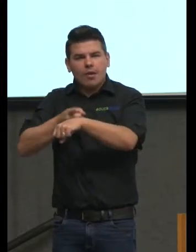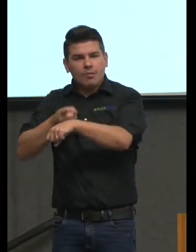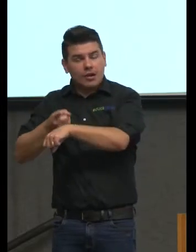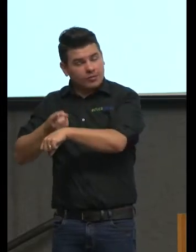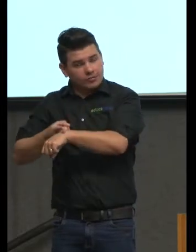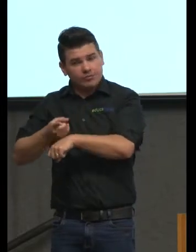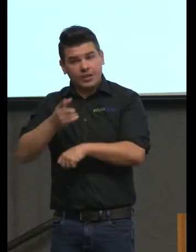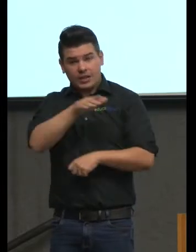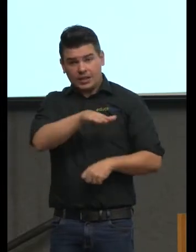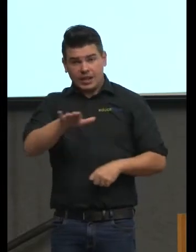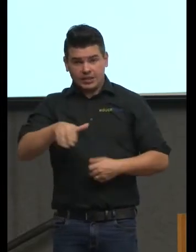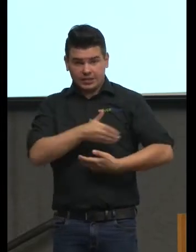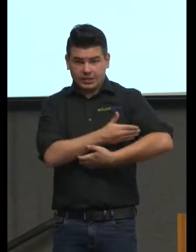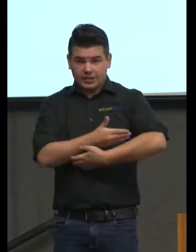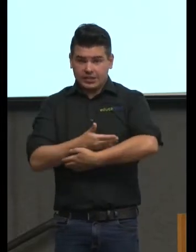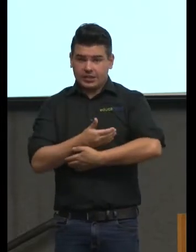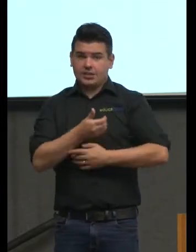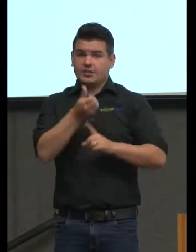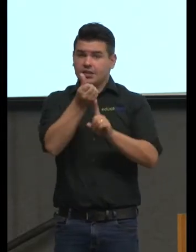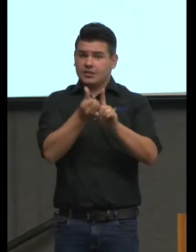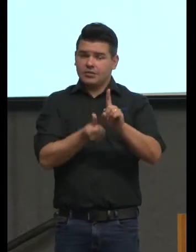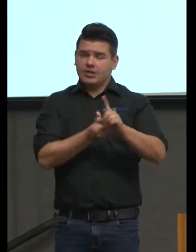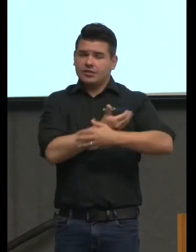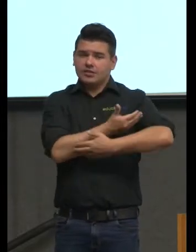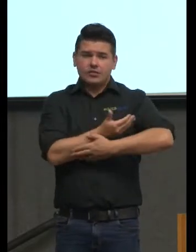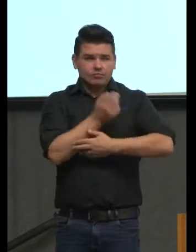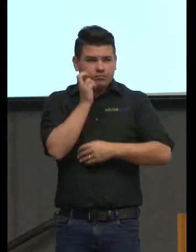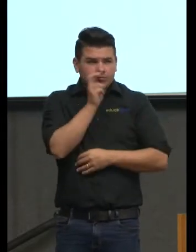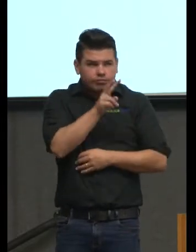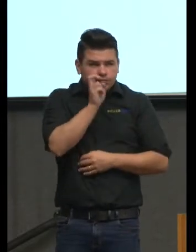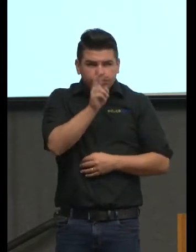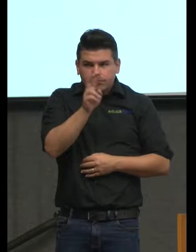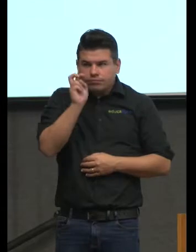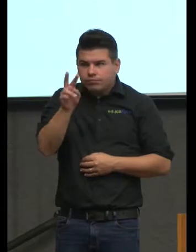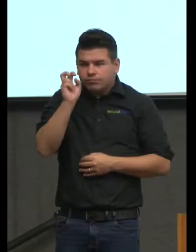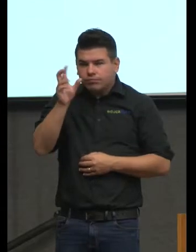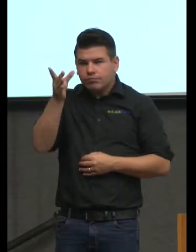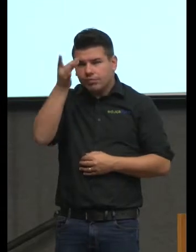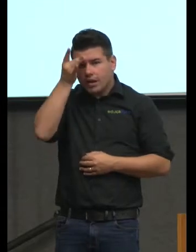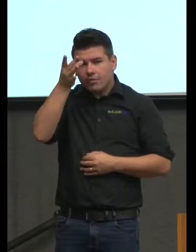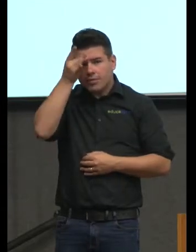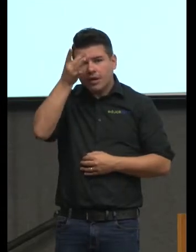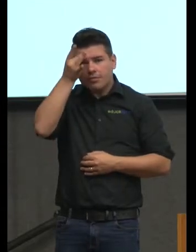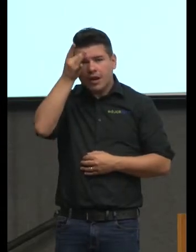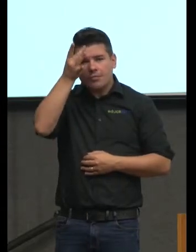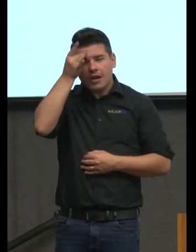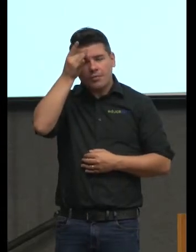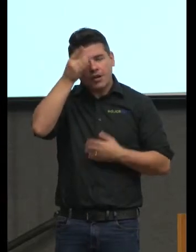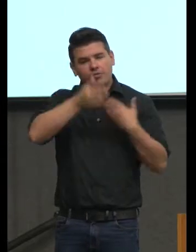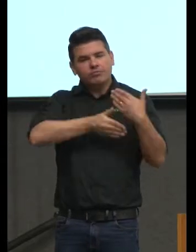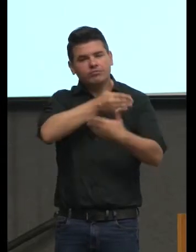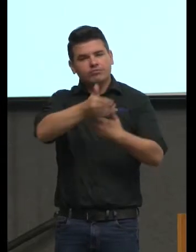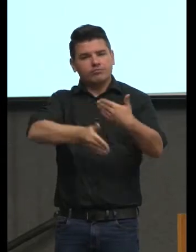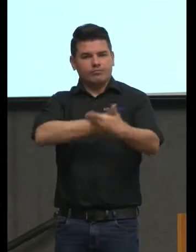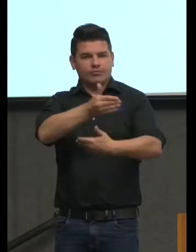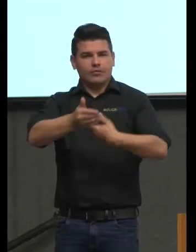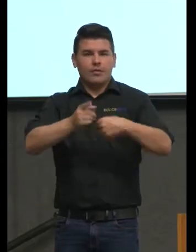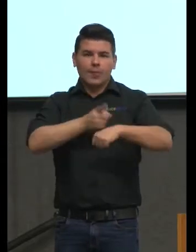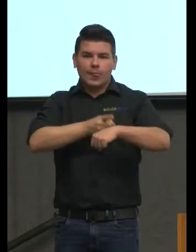aprende no presente essa organização no espaço no tempo a